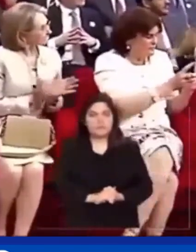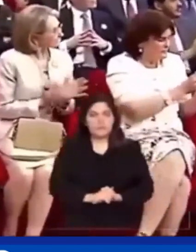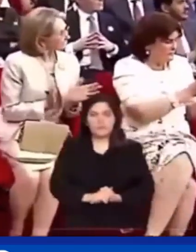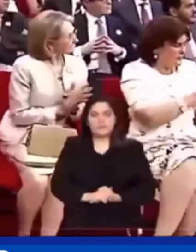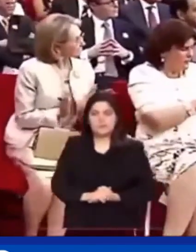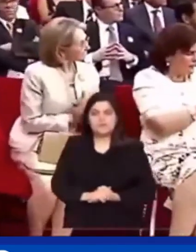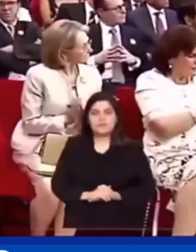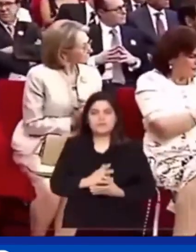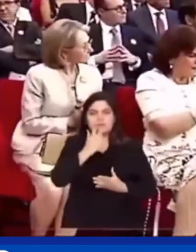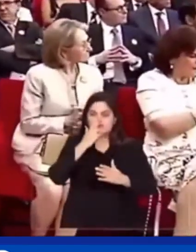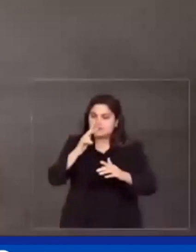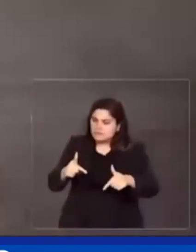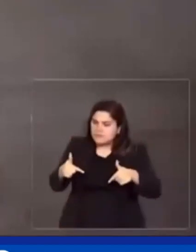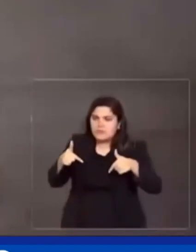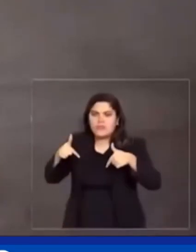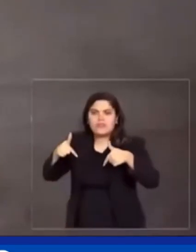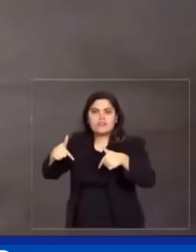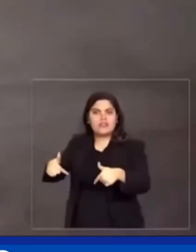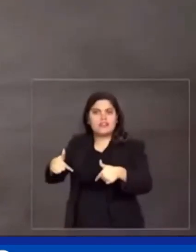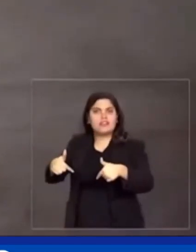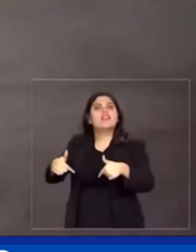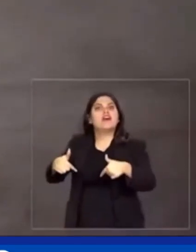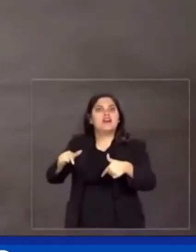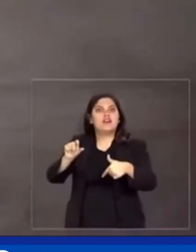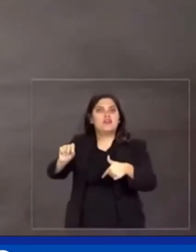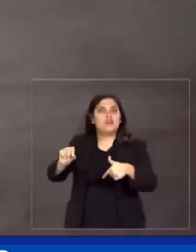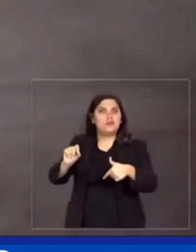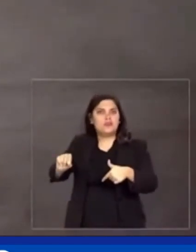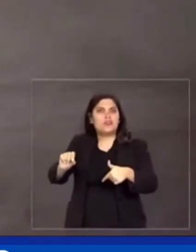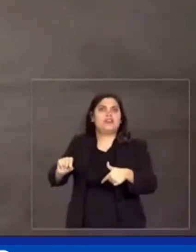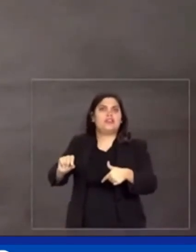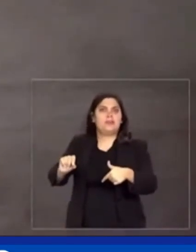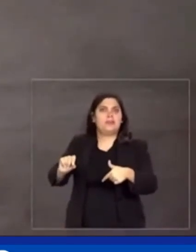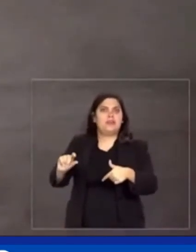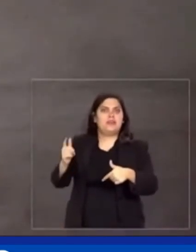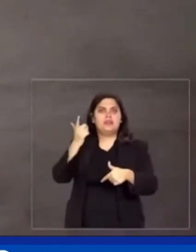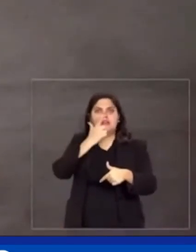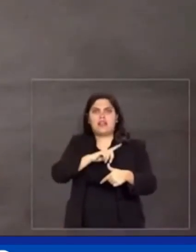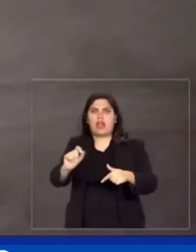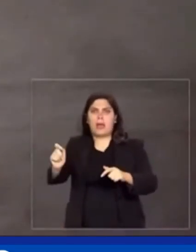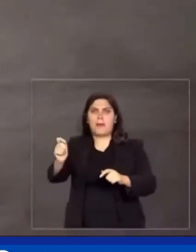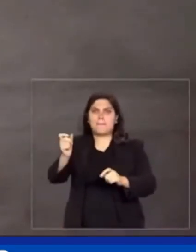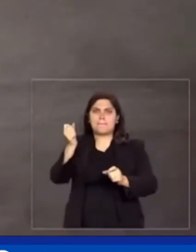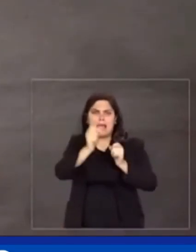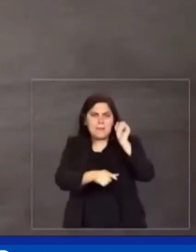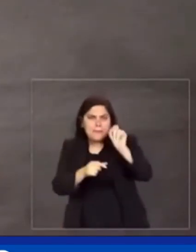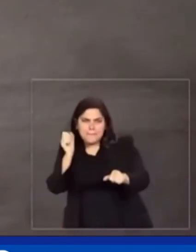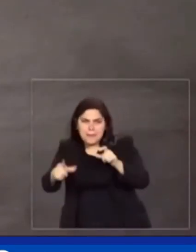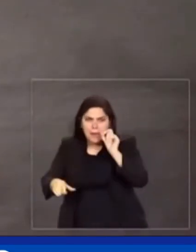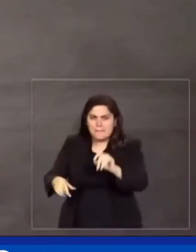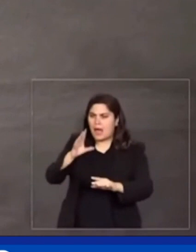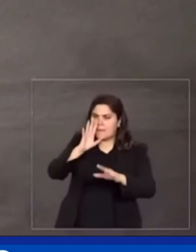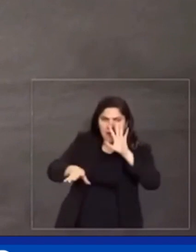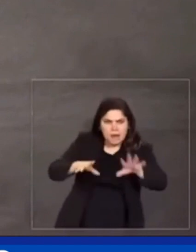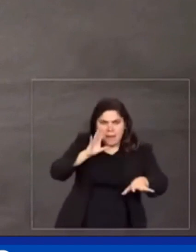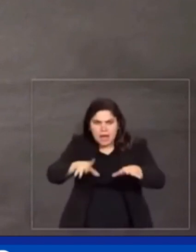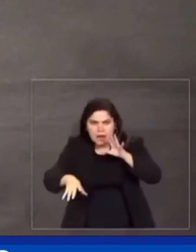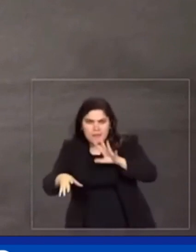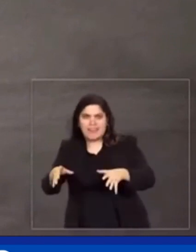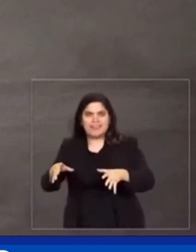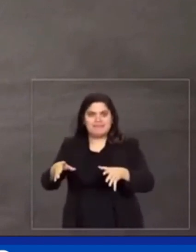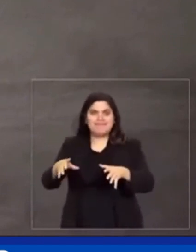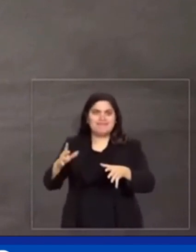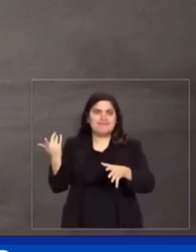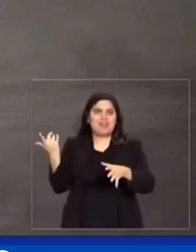que enfrentaram toda sorte de ofensas, ameaças e agressões para